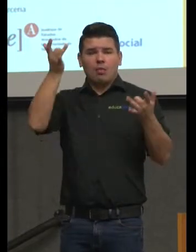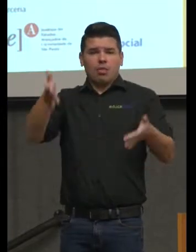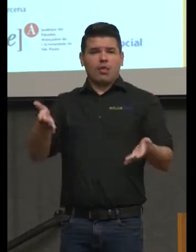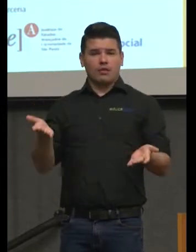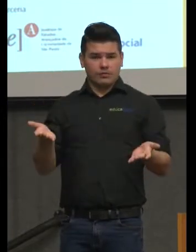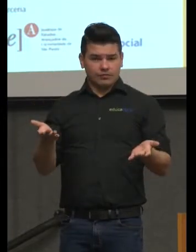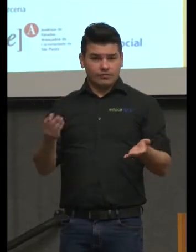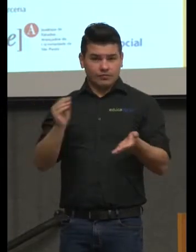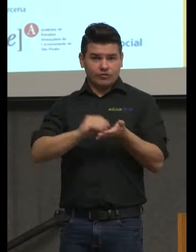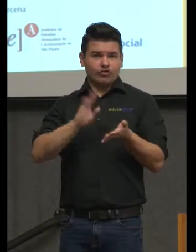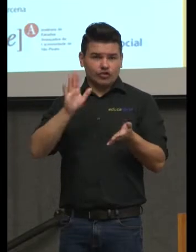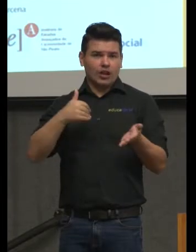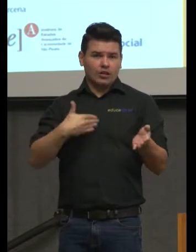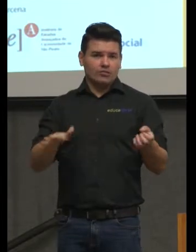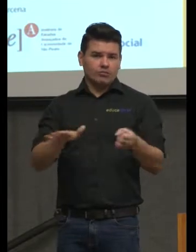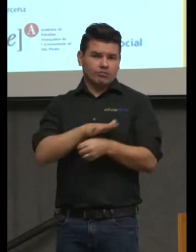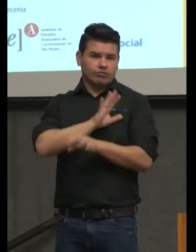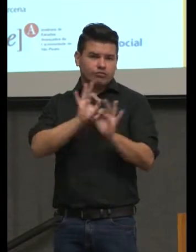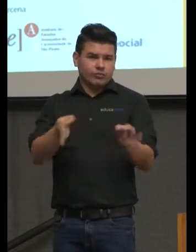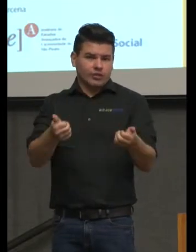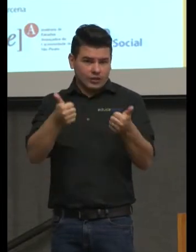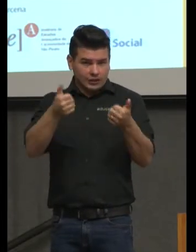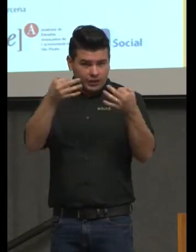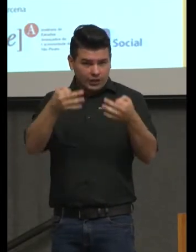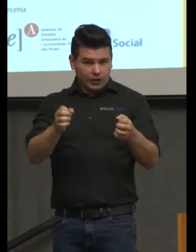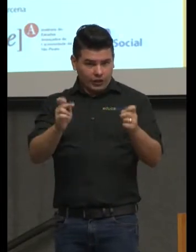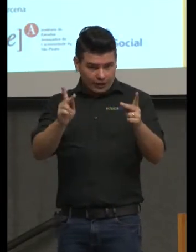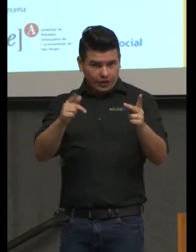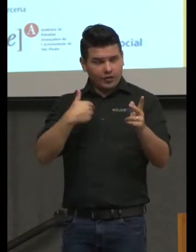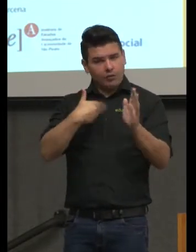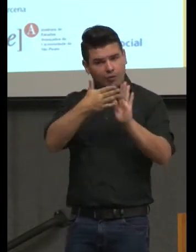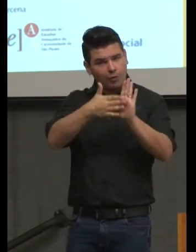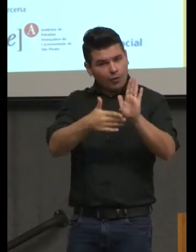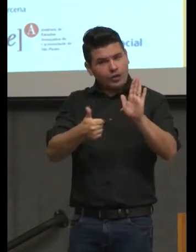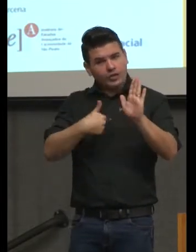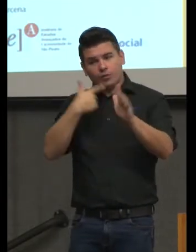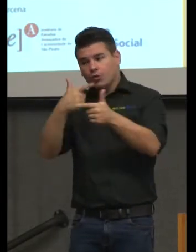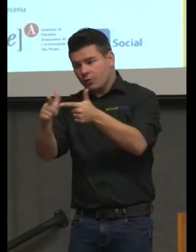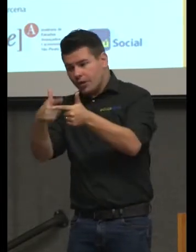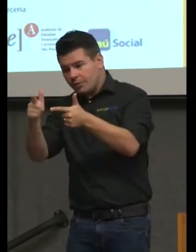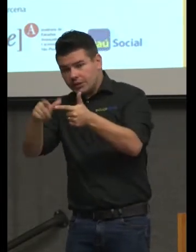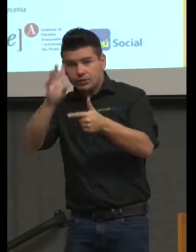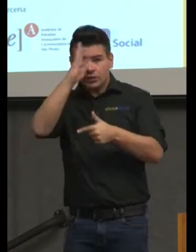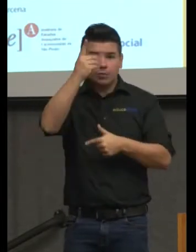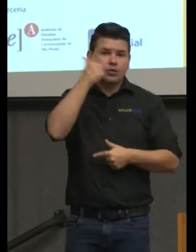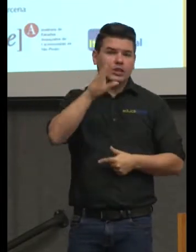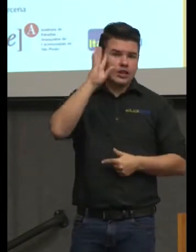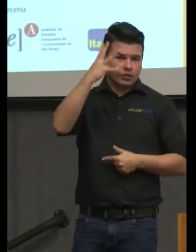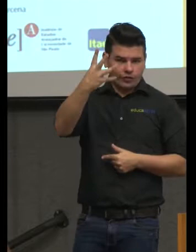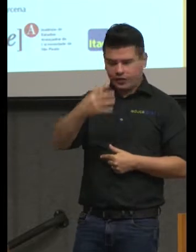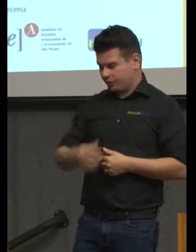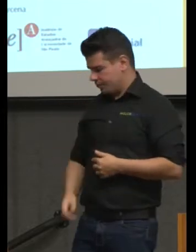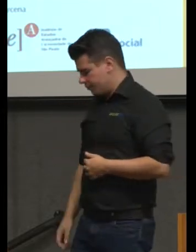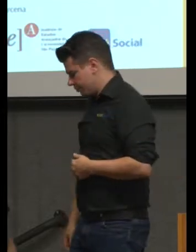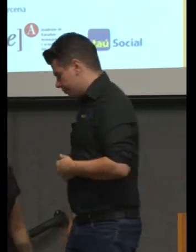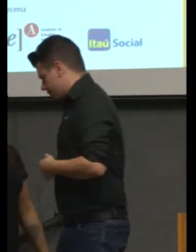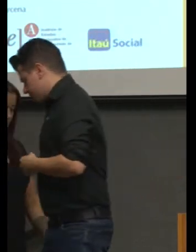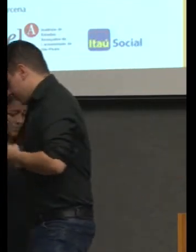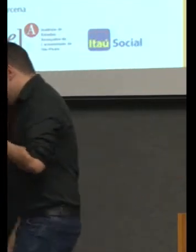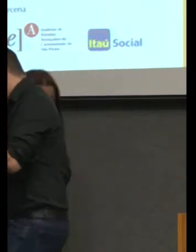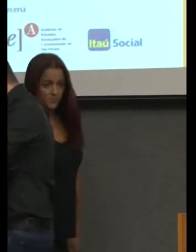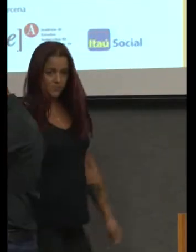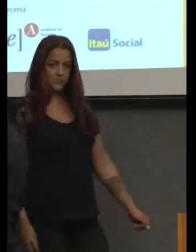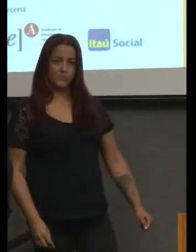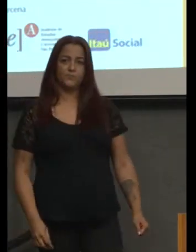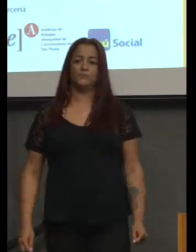lero nós já estamos cheios. Então, eu estou colocando como situação, problema para lidarmos com Eu tenho que lidar com isso.